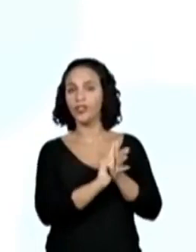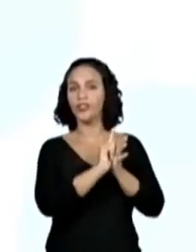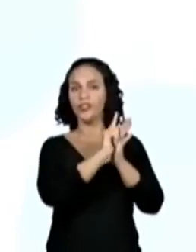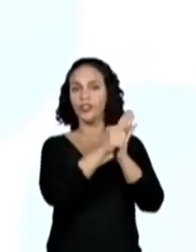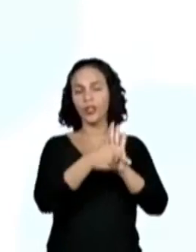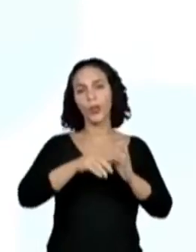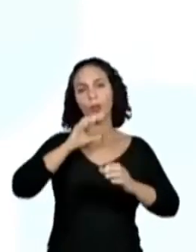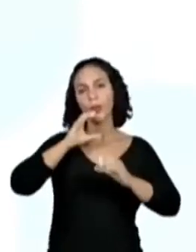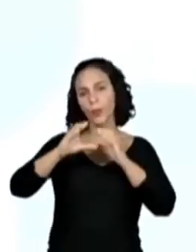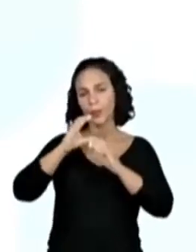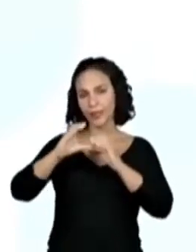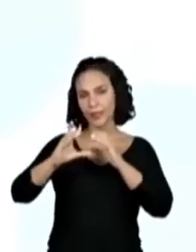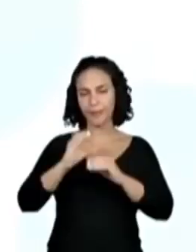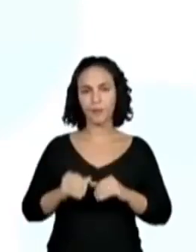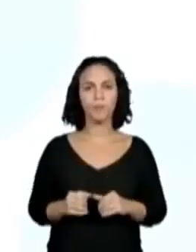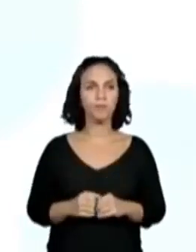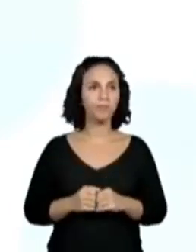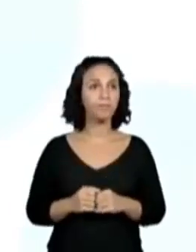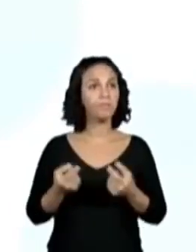comunicativa.